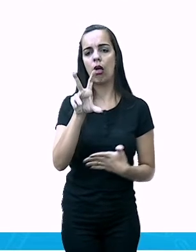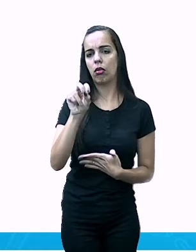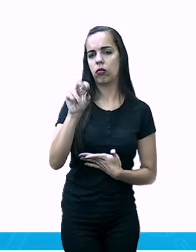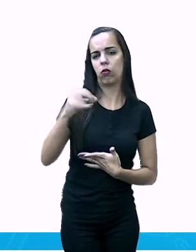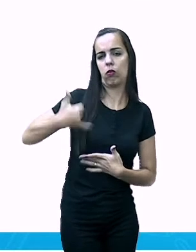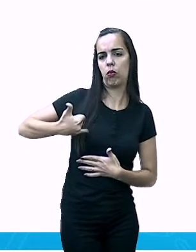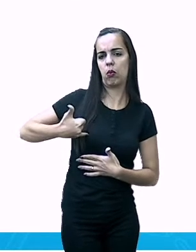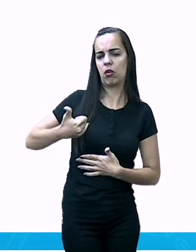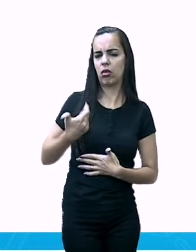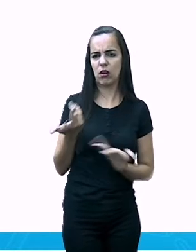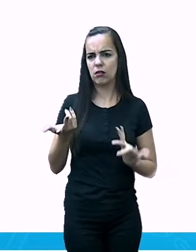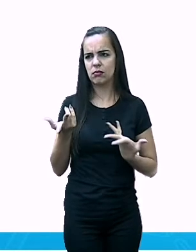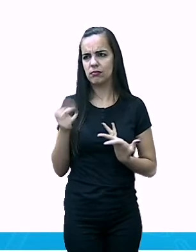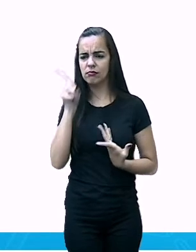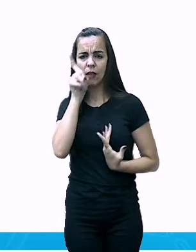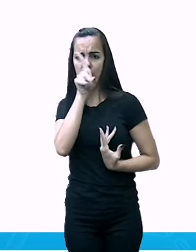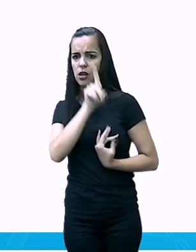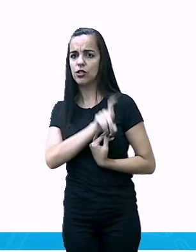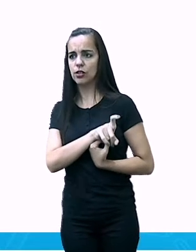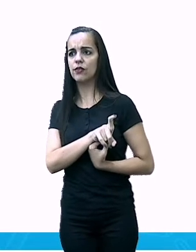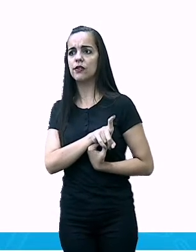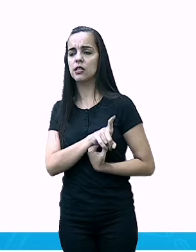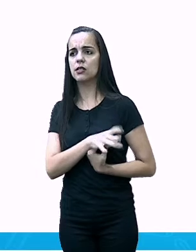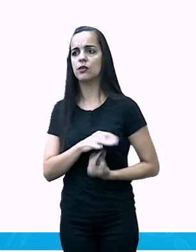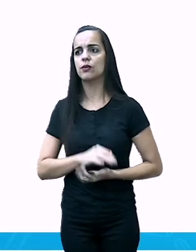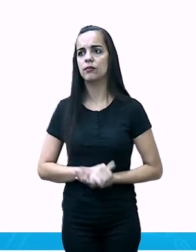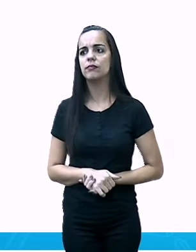brincar e dizer que eu já estou fazendo hora extra.